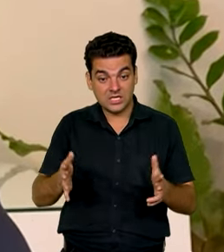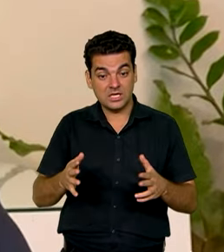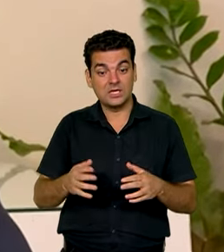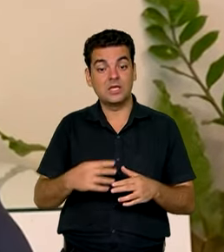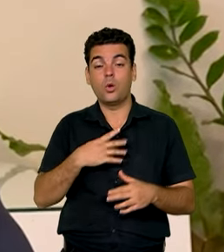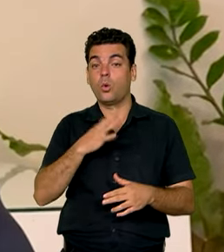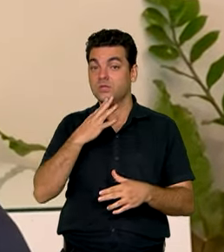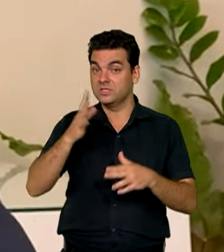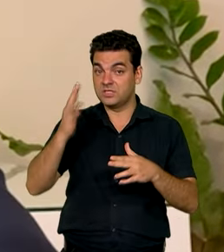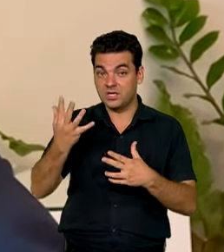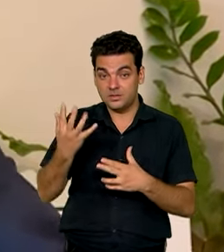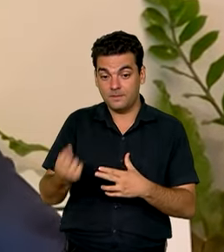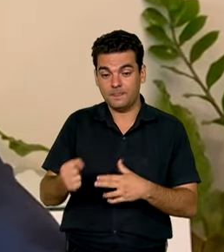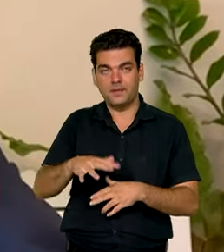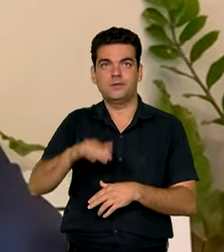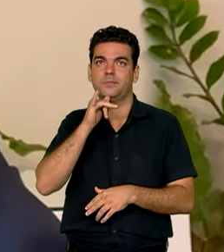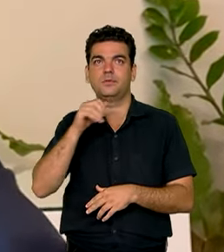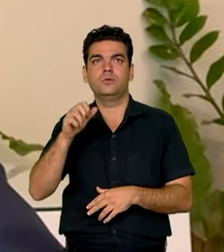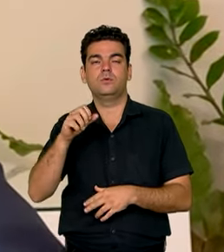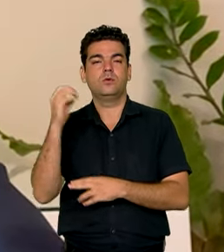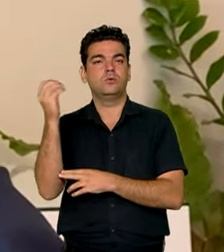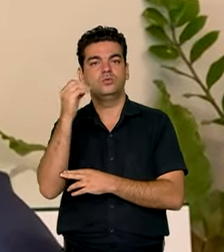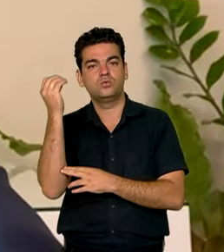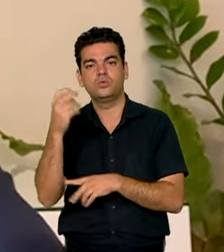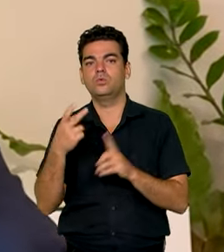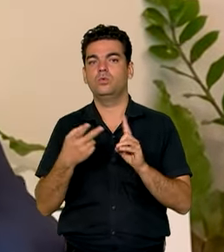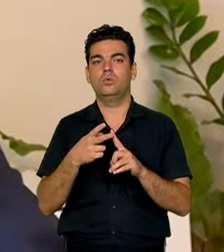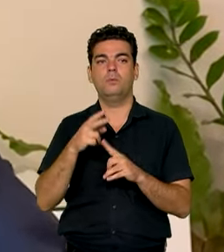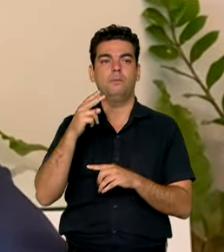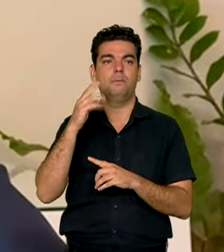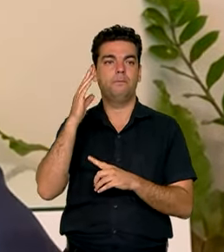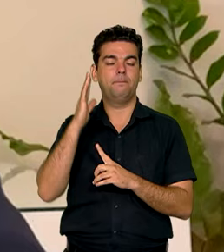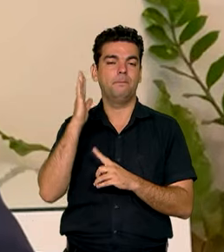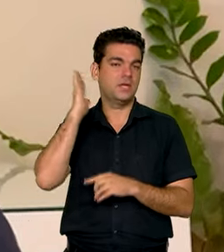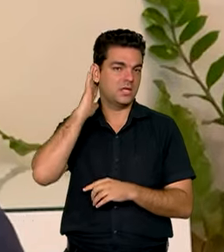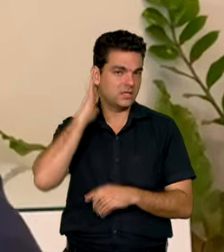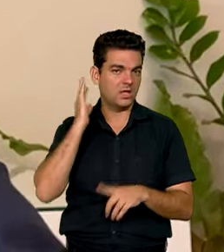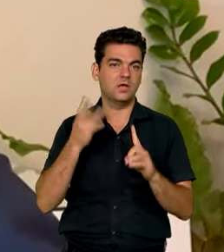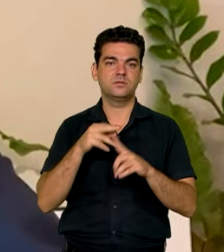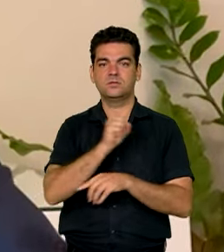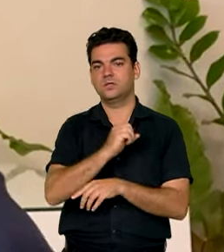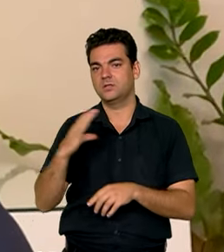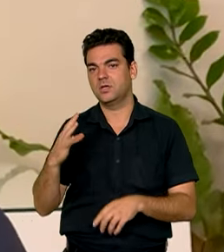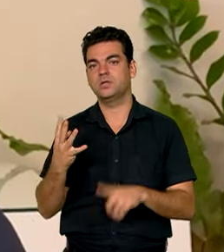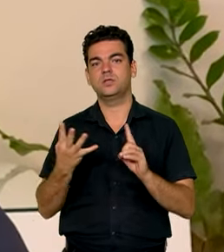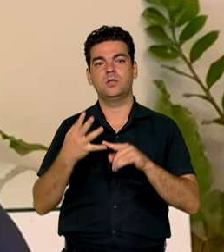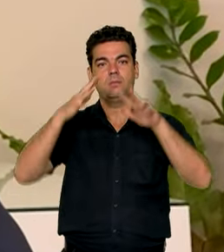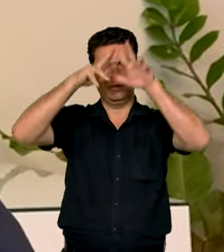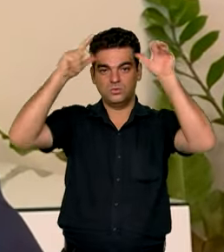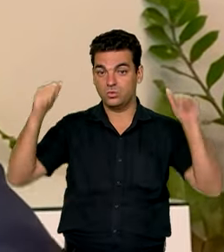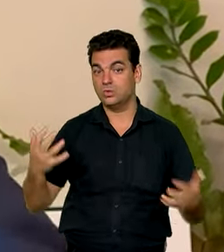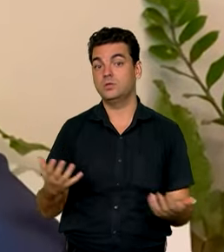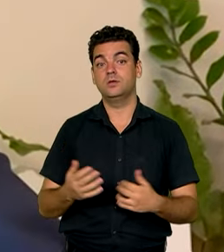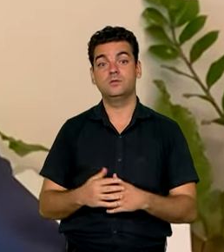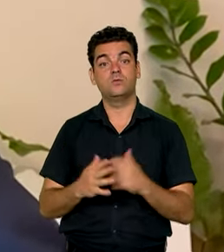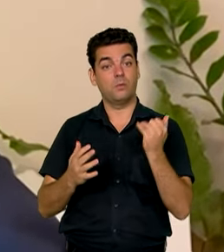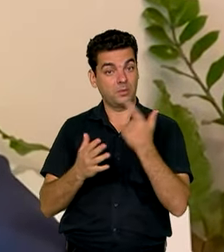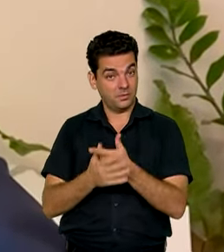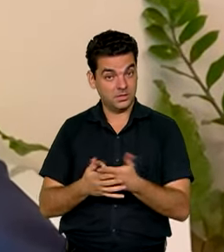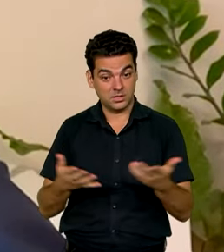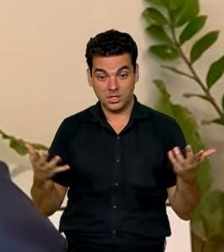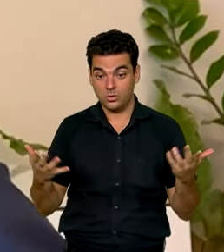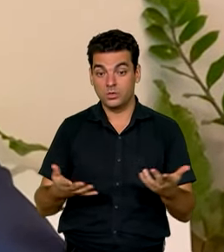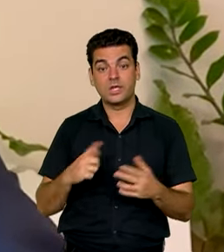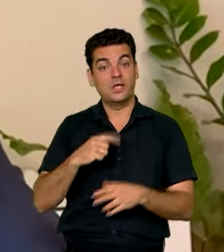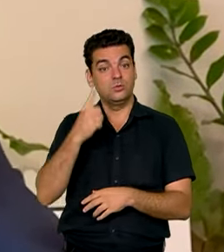reconhecido, regiões como Rio Grande do Sul, Paraná, Santa Catarina, Amazônia, o pagamento neste